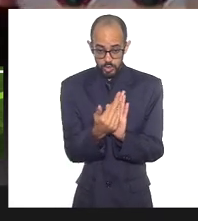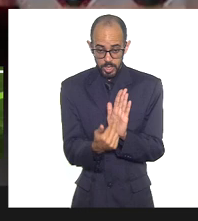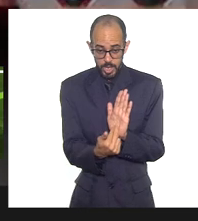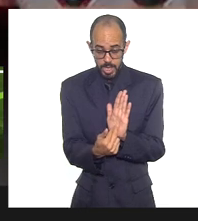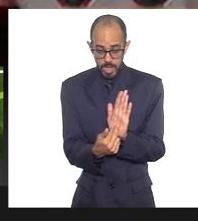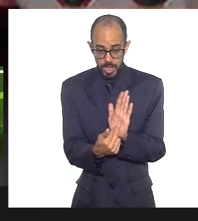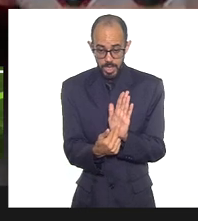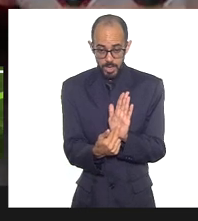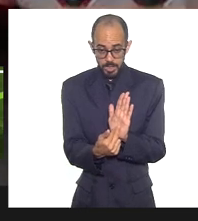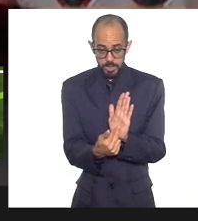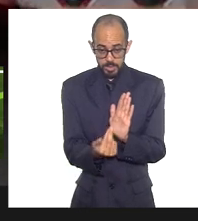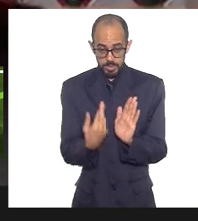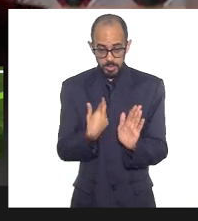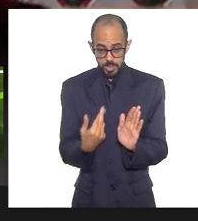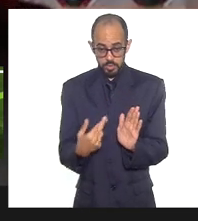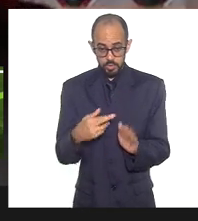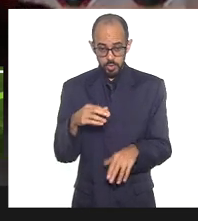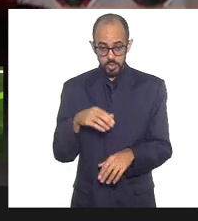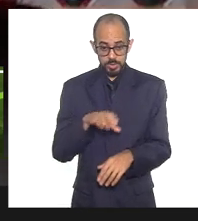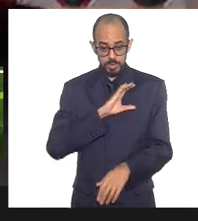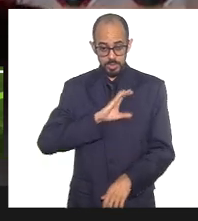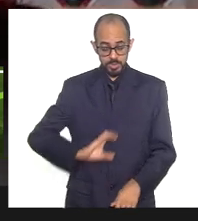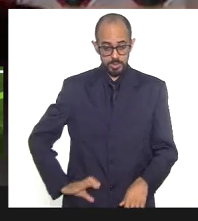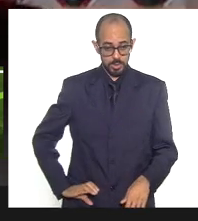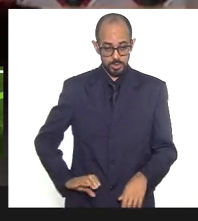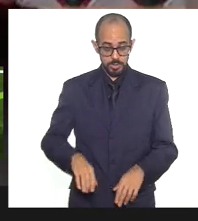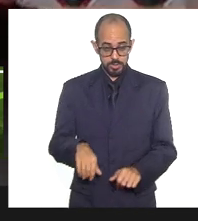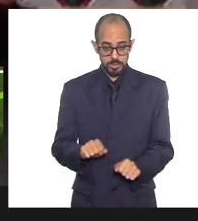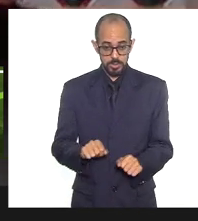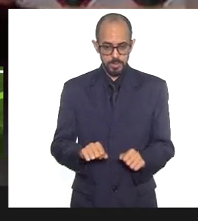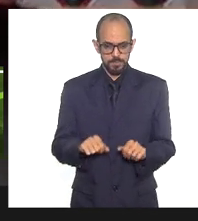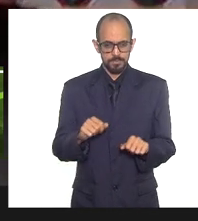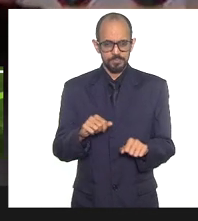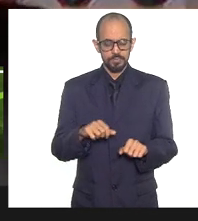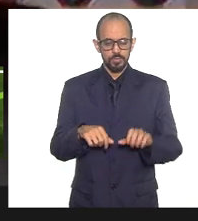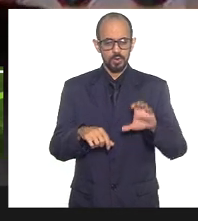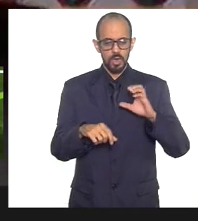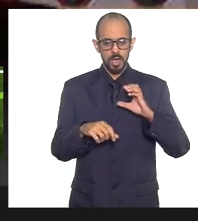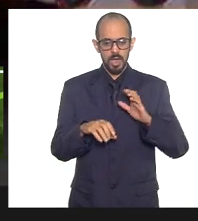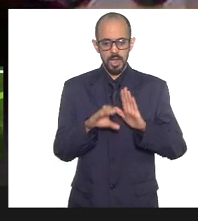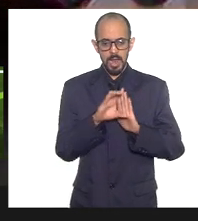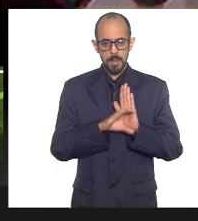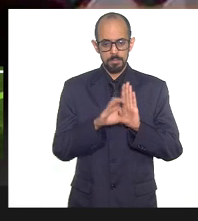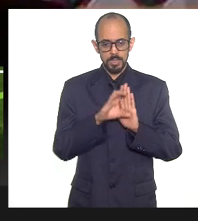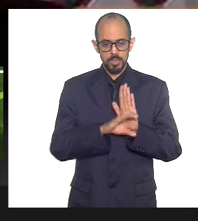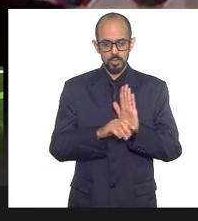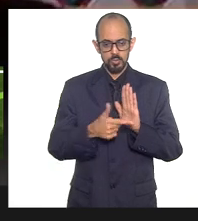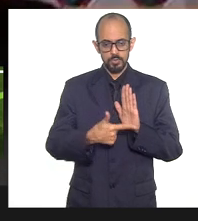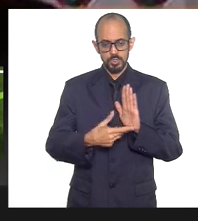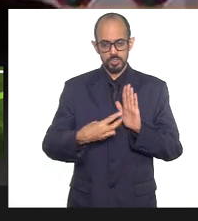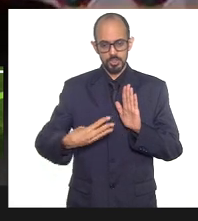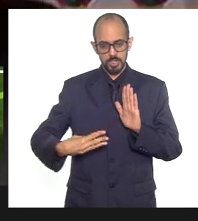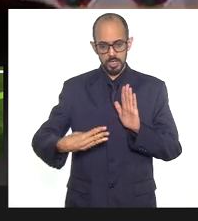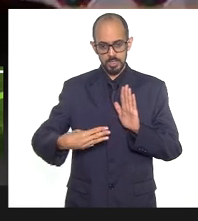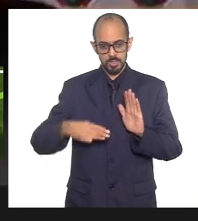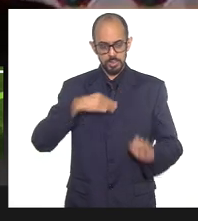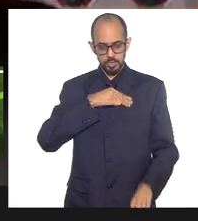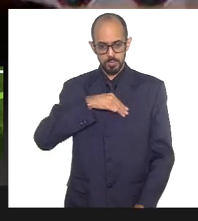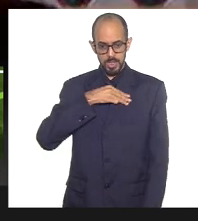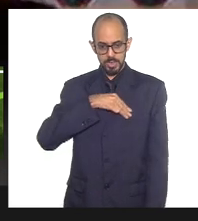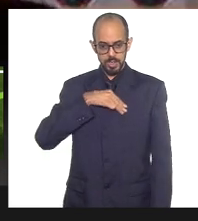cristãs, no capítulo 23 do livro de Mateus fala